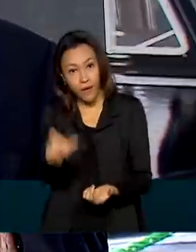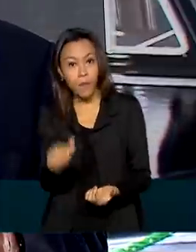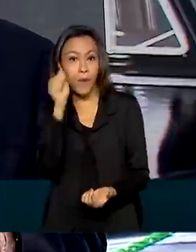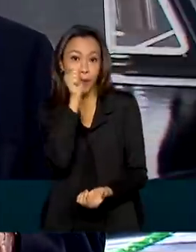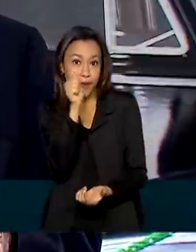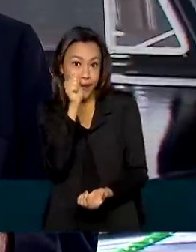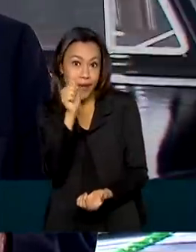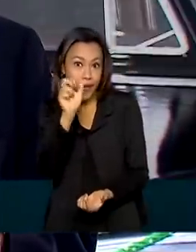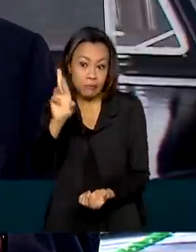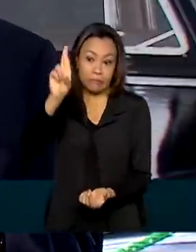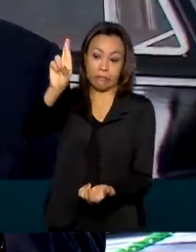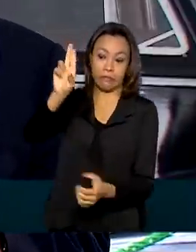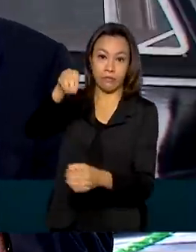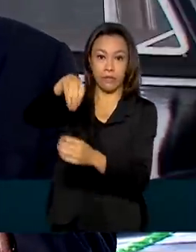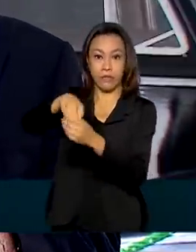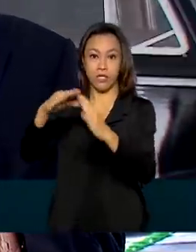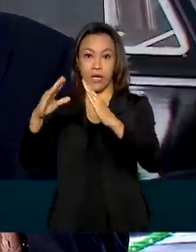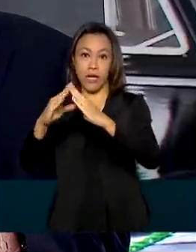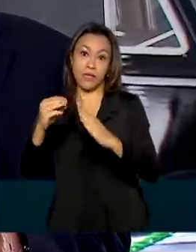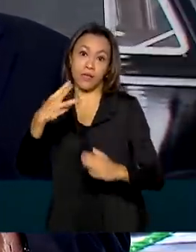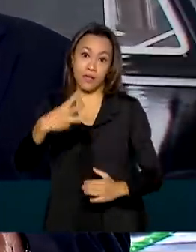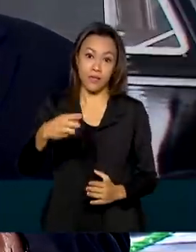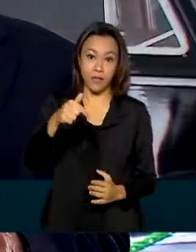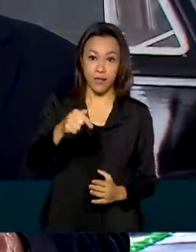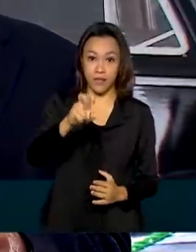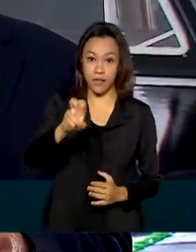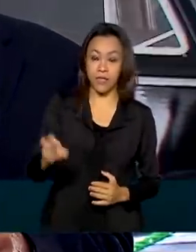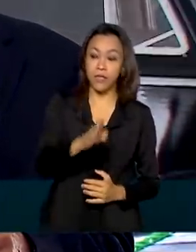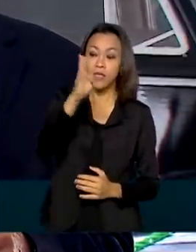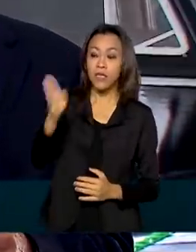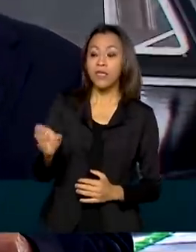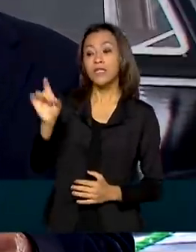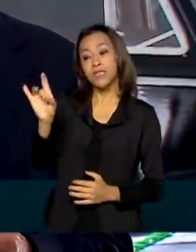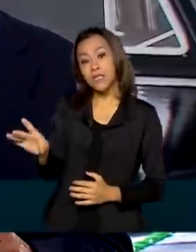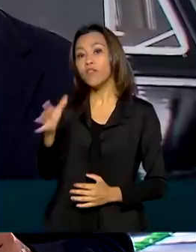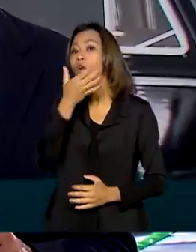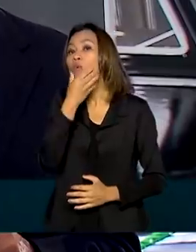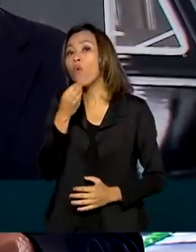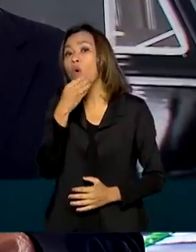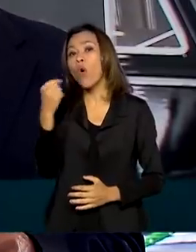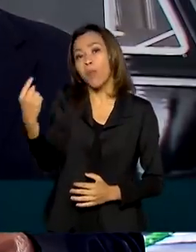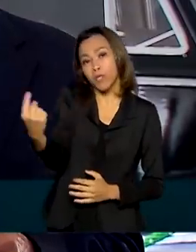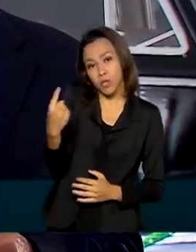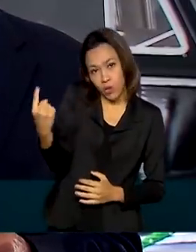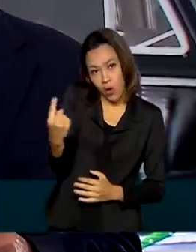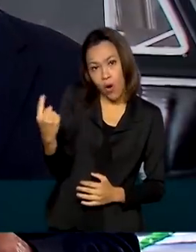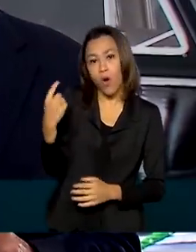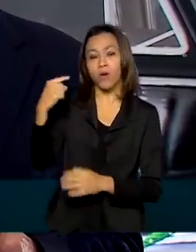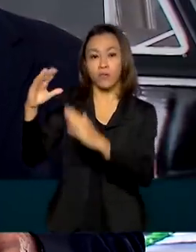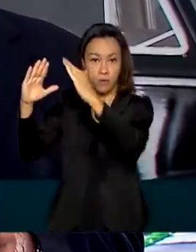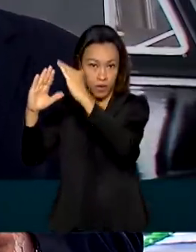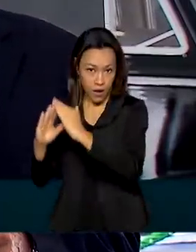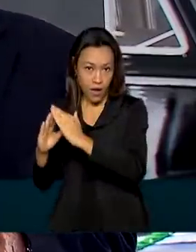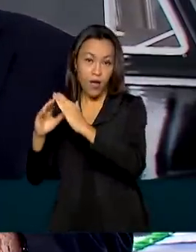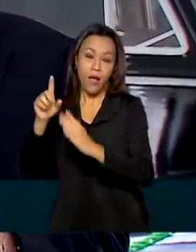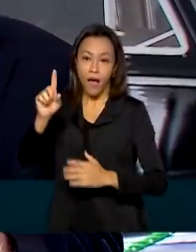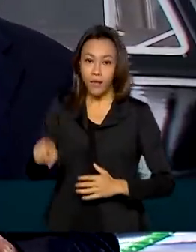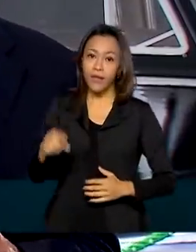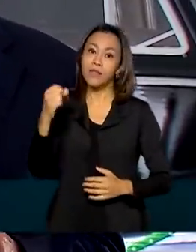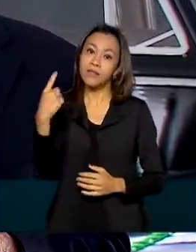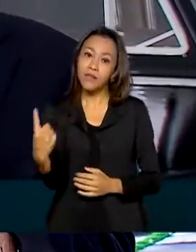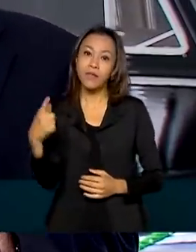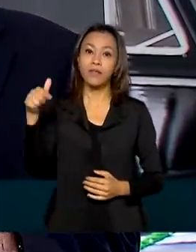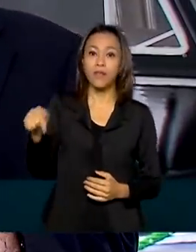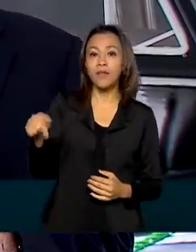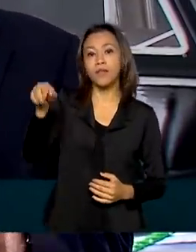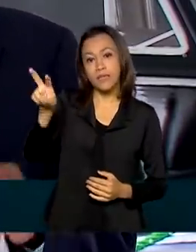mulher, aí já é 375. Se for um homem sozinho, aí já é 175.